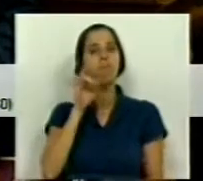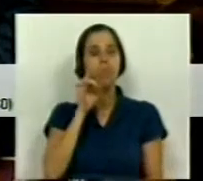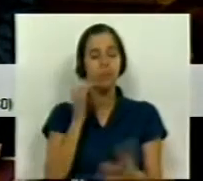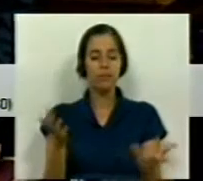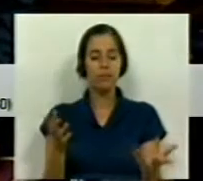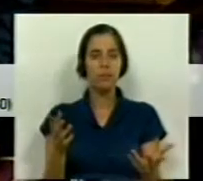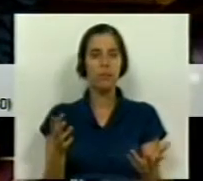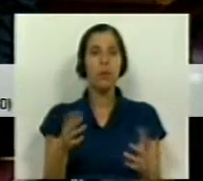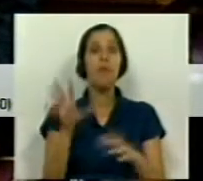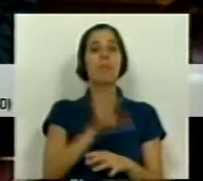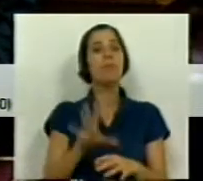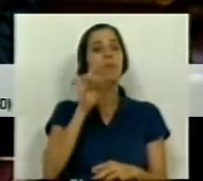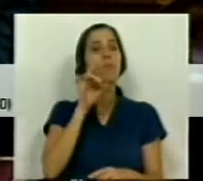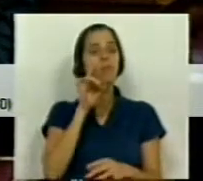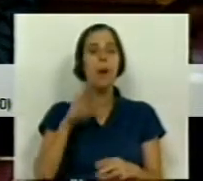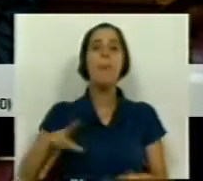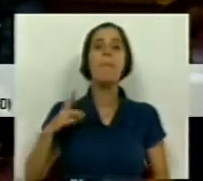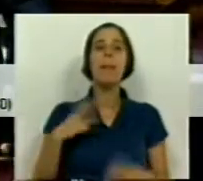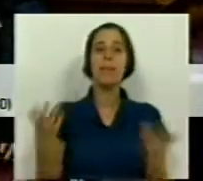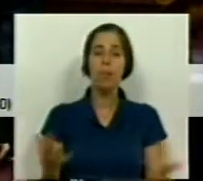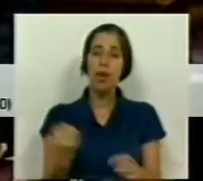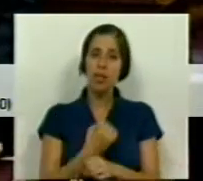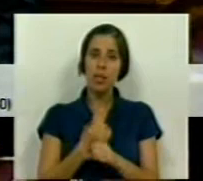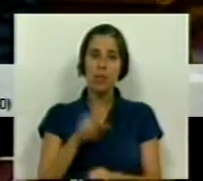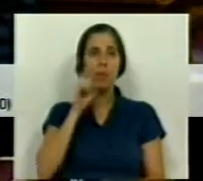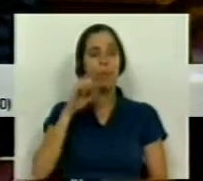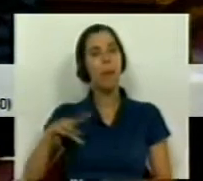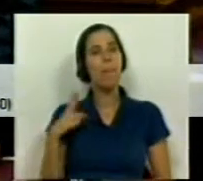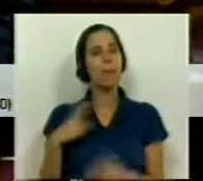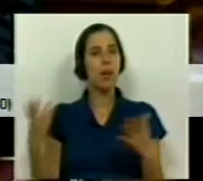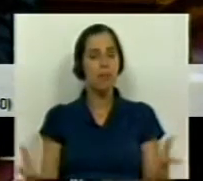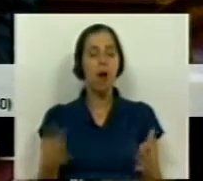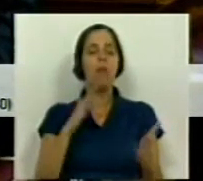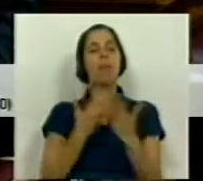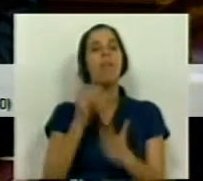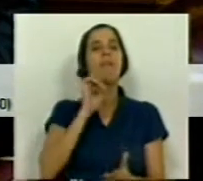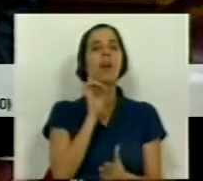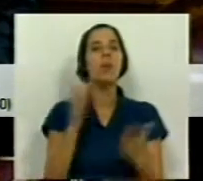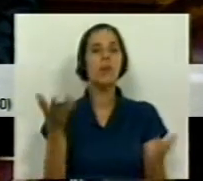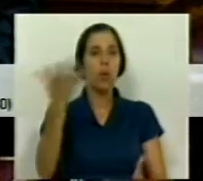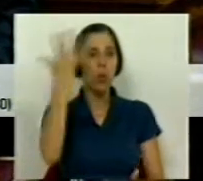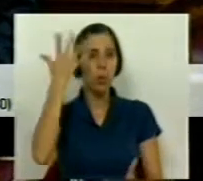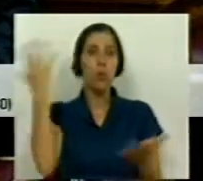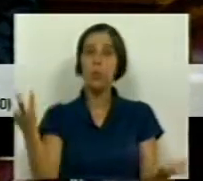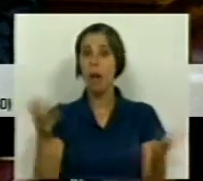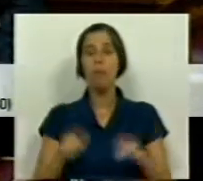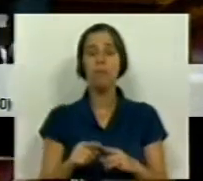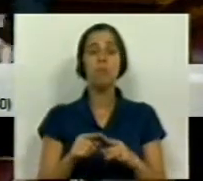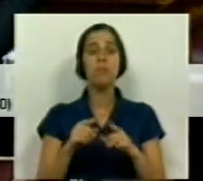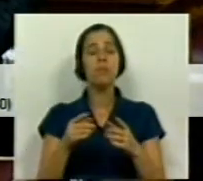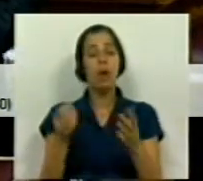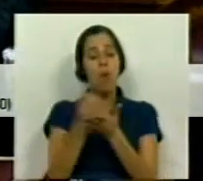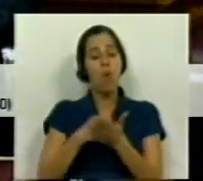dos mecanismos de preservação do património, do serviço de preservação do património e de valorização cultural, que é da